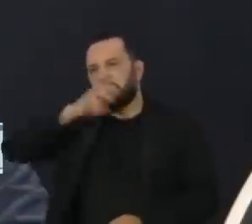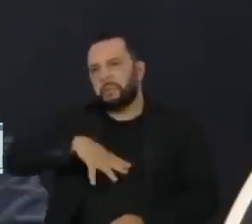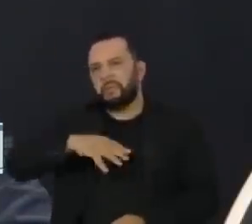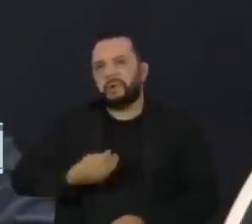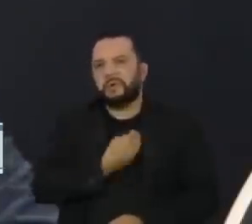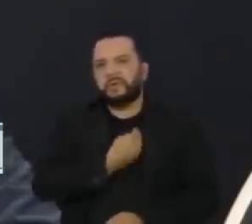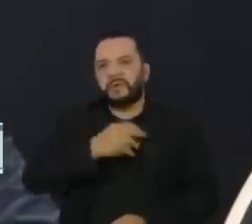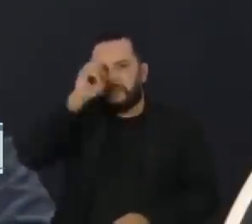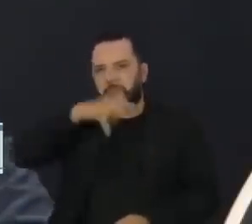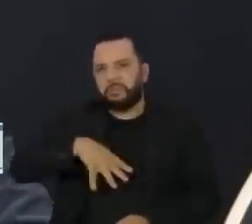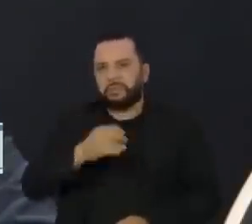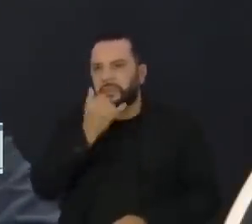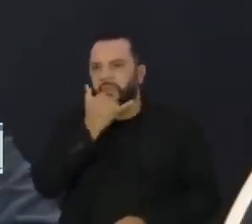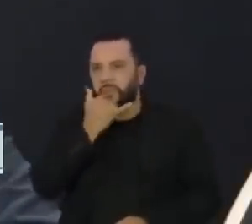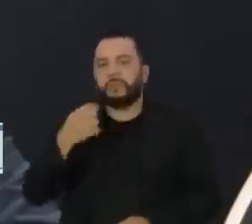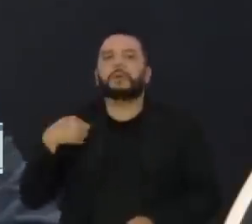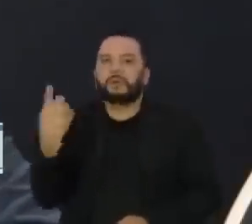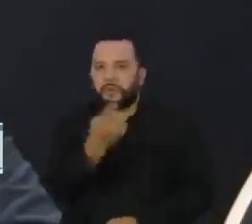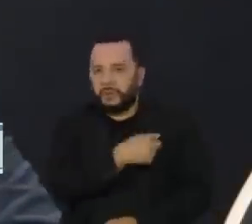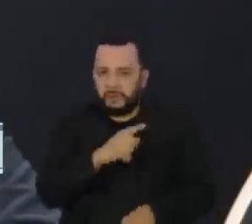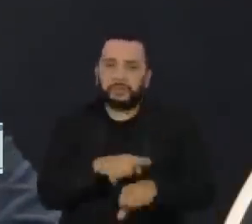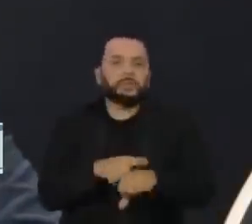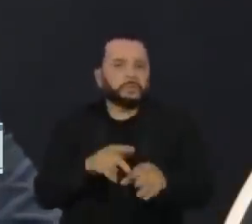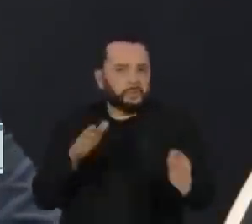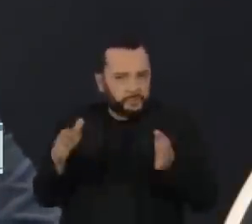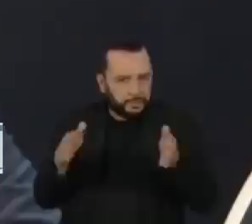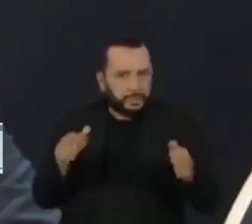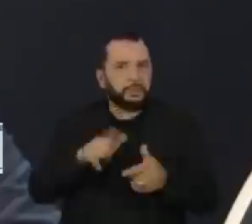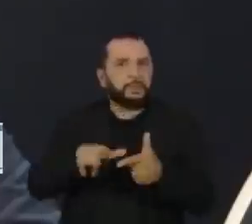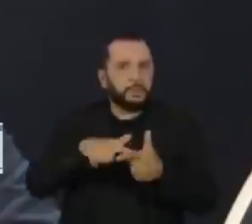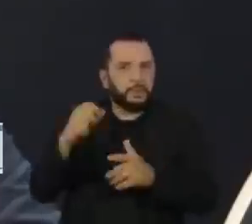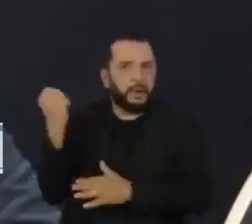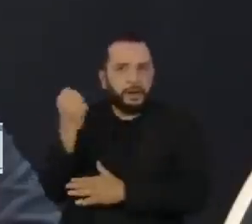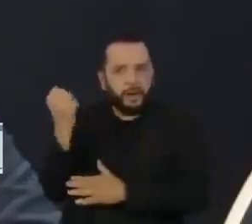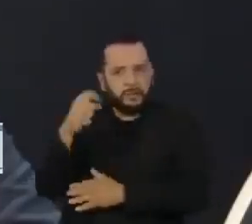vida. Quero enfatizar que nós estamos diante de um momento gravíssimo da vida nacional.